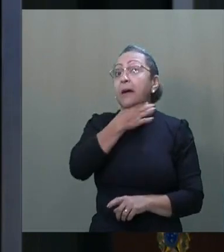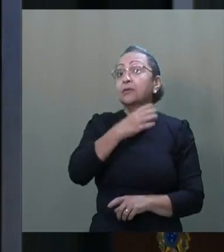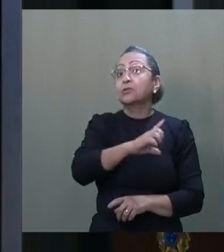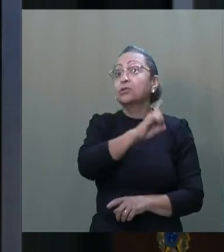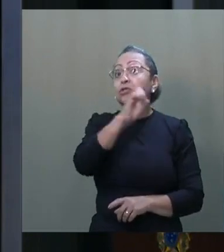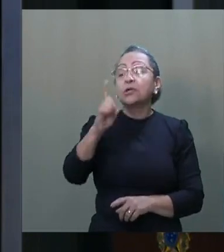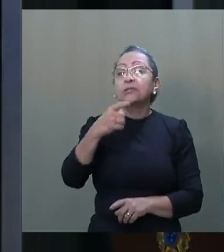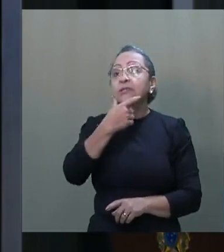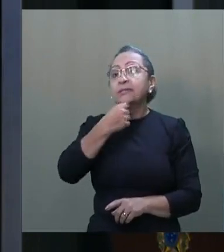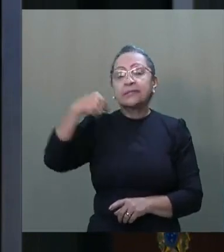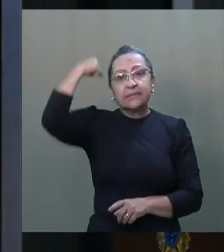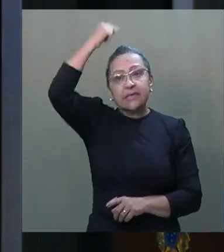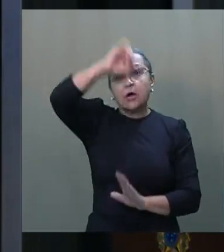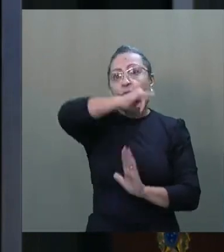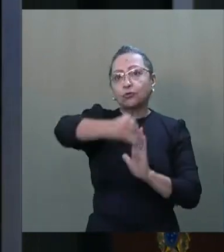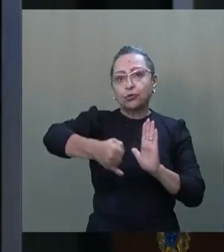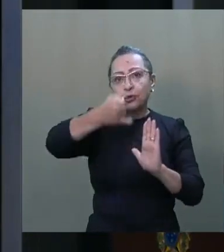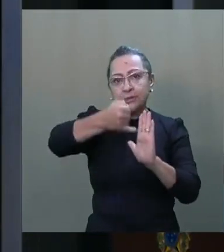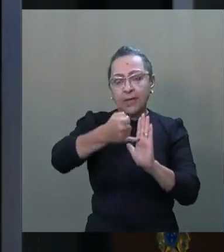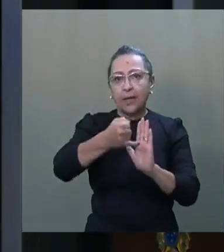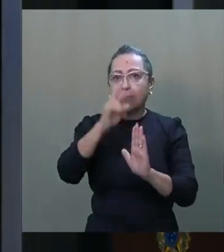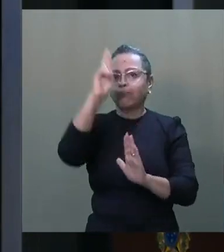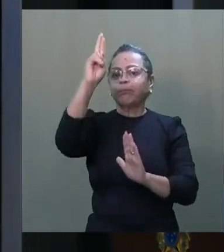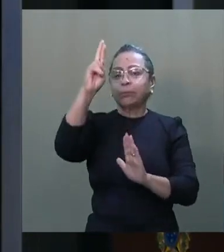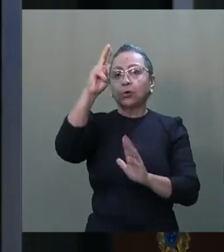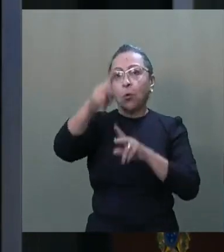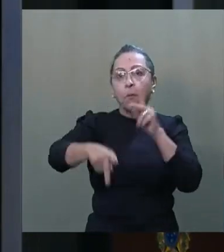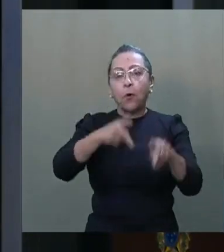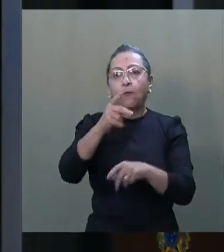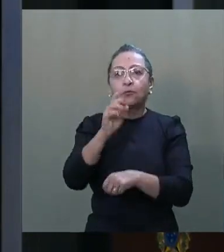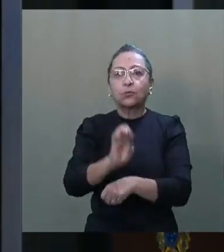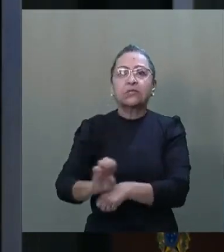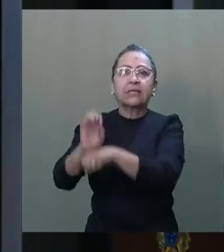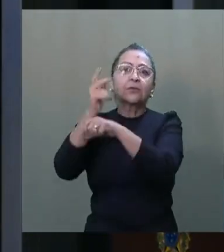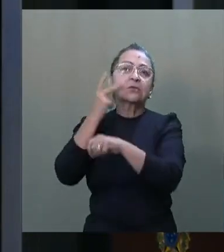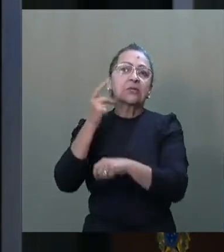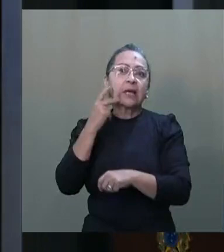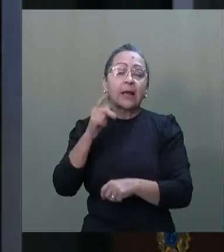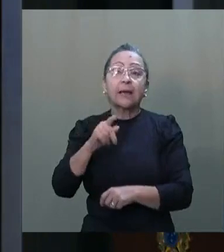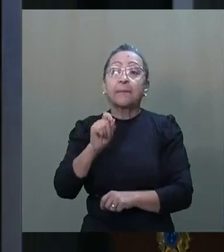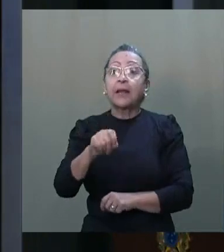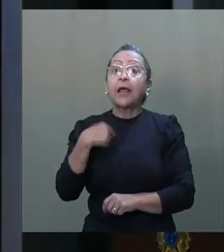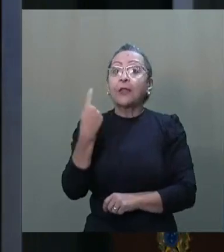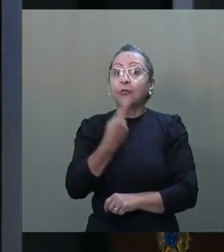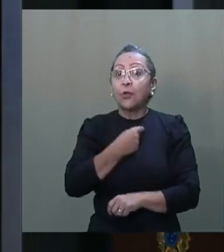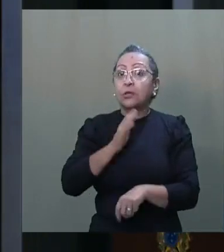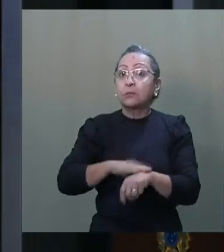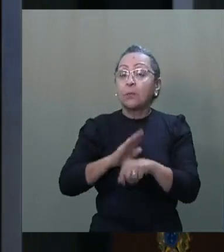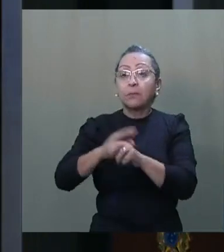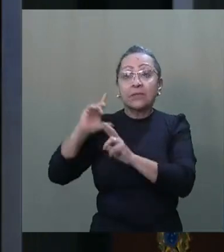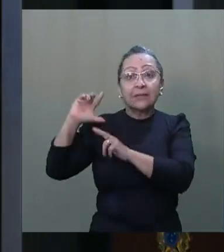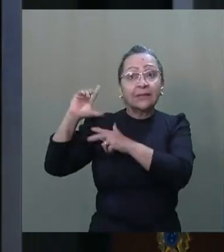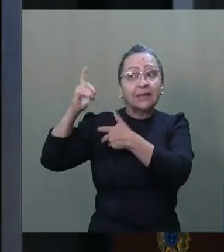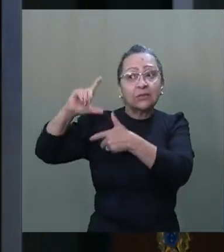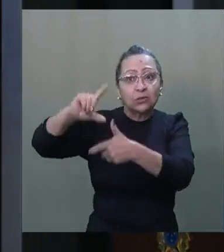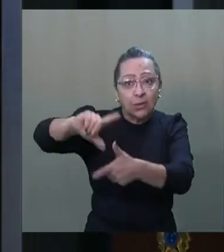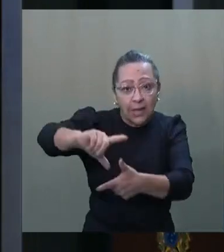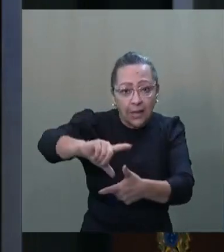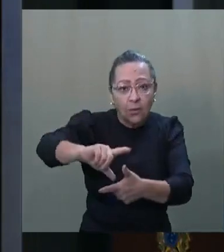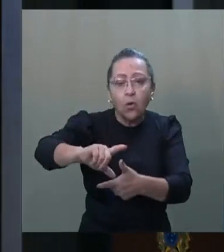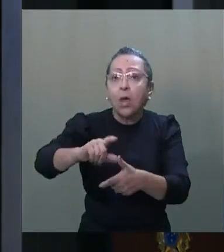padroeiro dos cearenses, para nós, e tradicionalmente, o momento de pedir ao santo